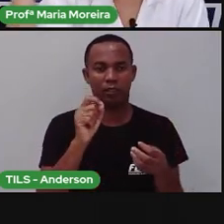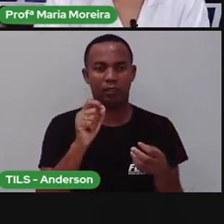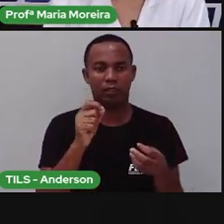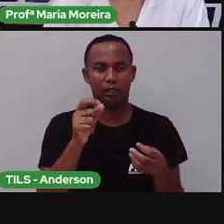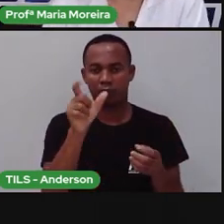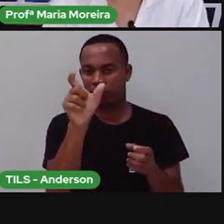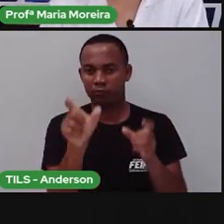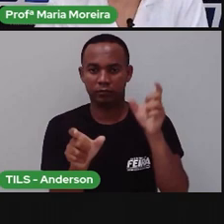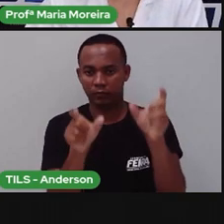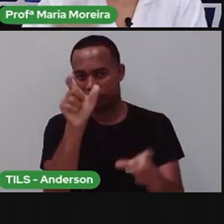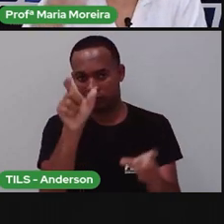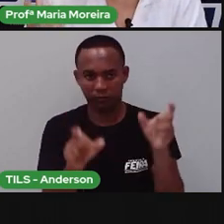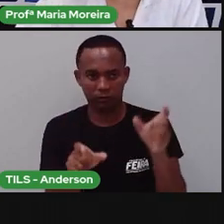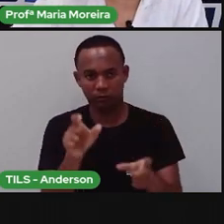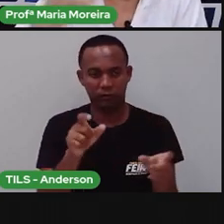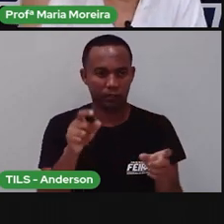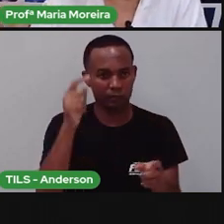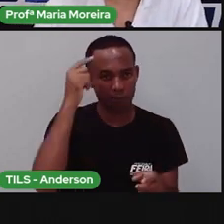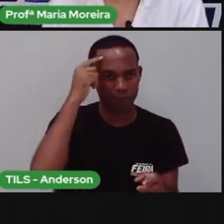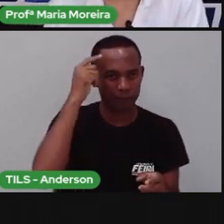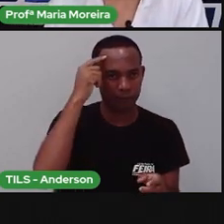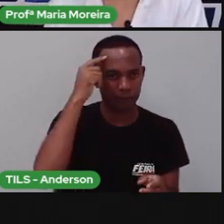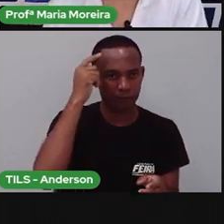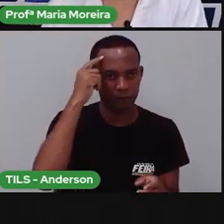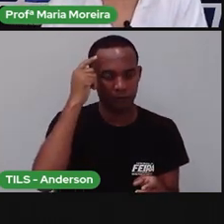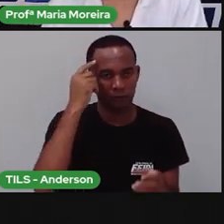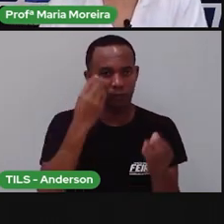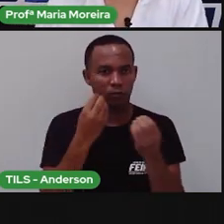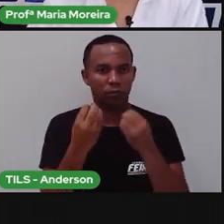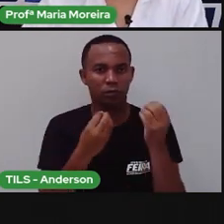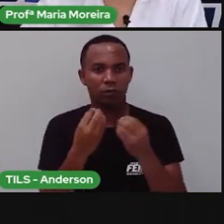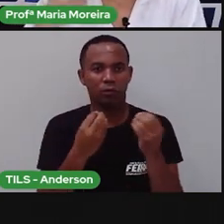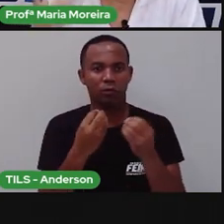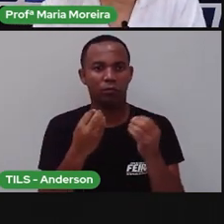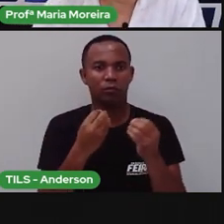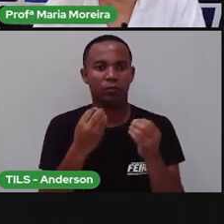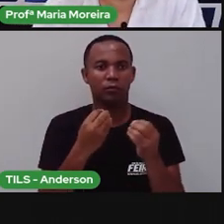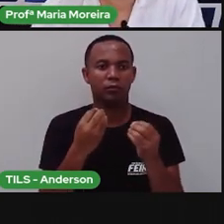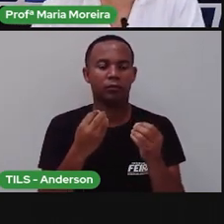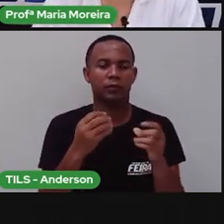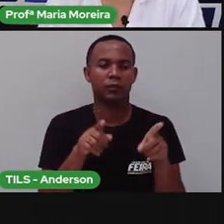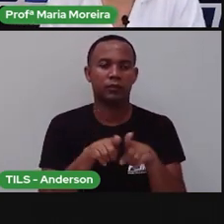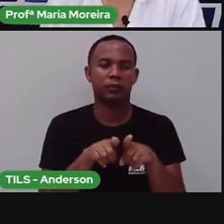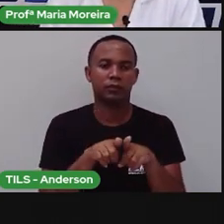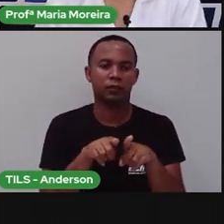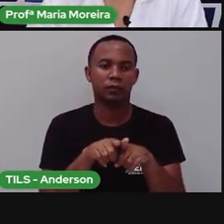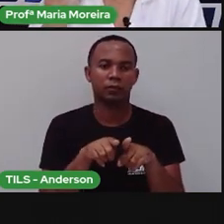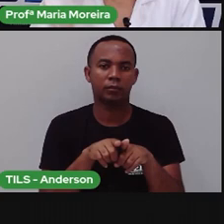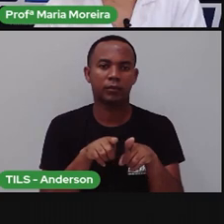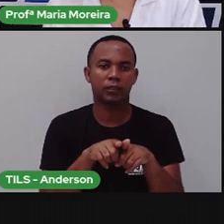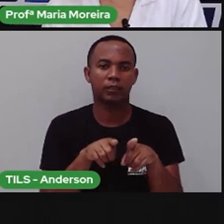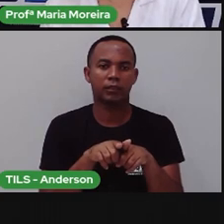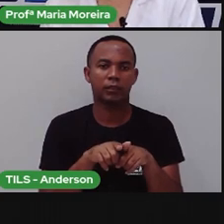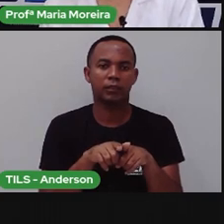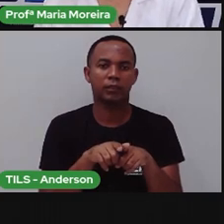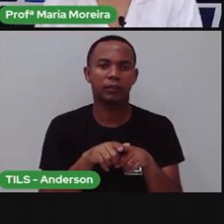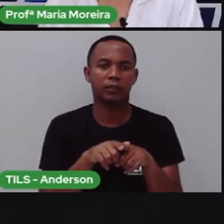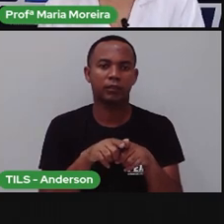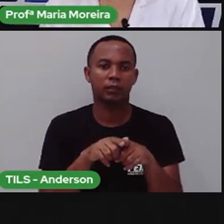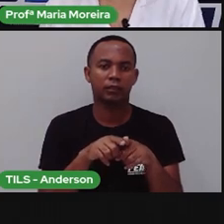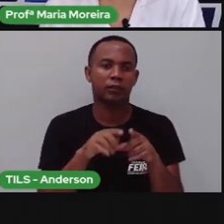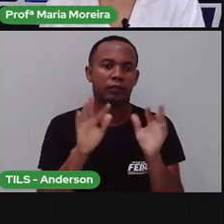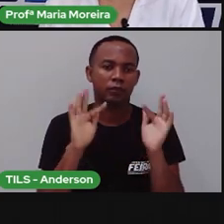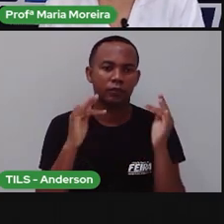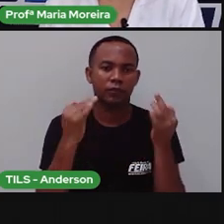já falou aqui sobre a arte do peste, que é uma memória, né? Que traz aí para a gente. Já falou sobre os fósseis também, que é memória. A receita de família